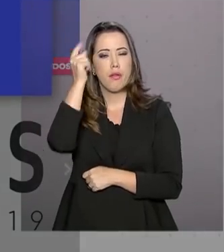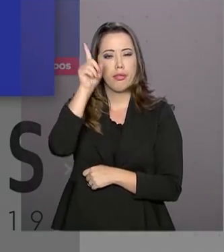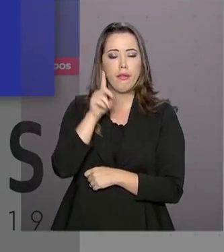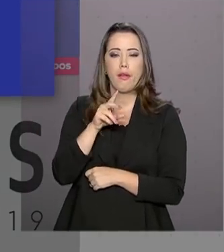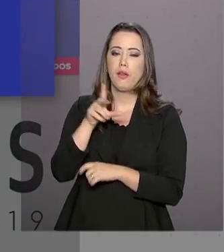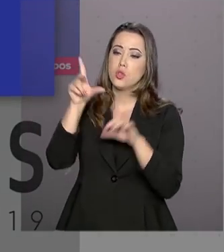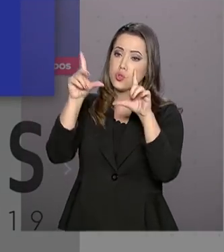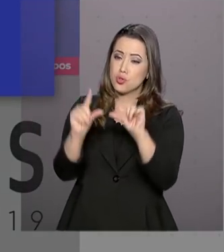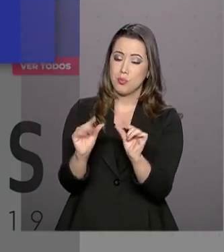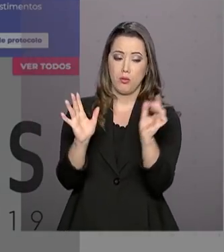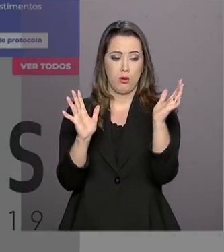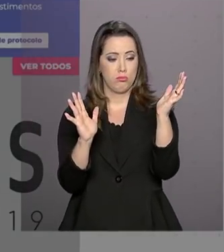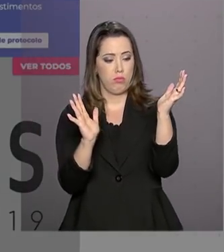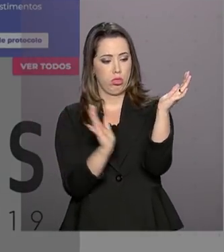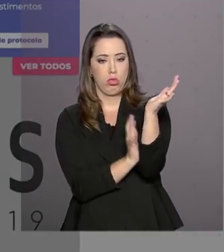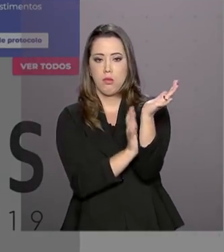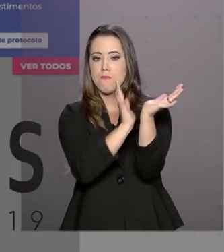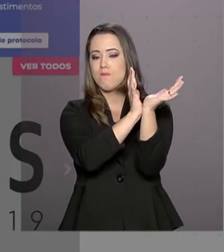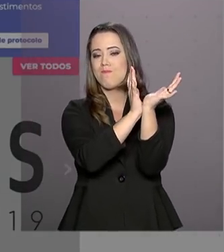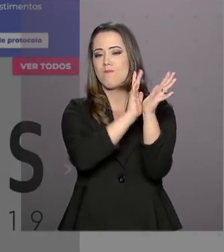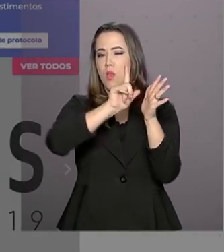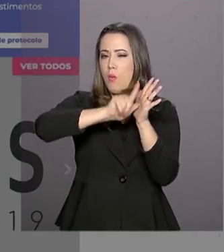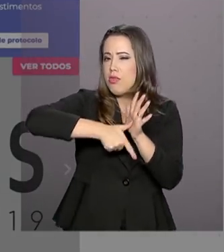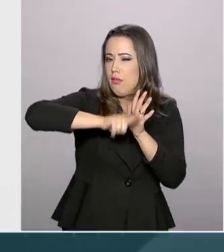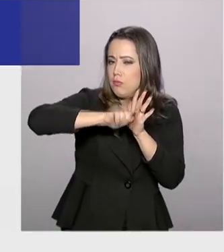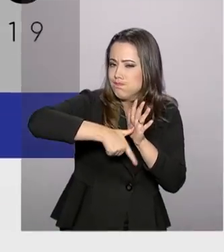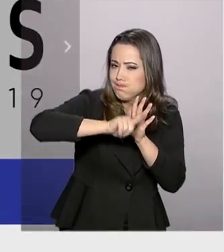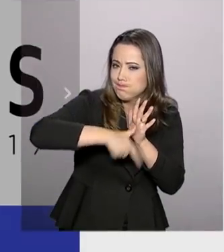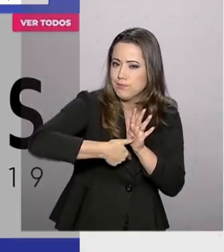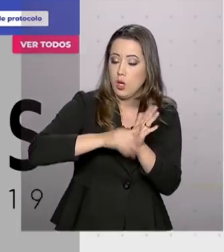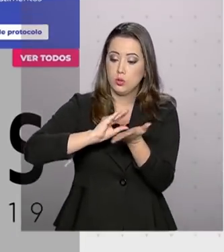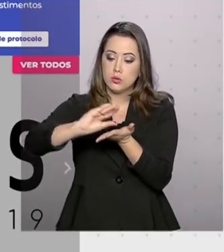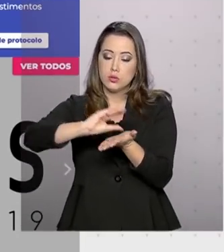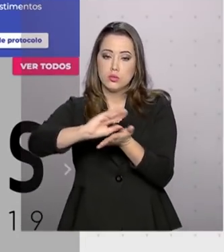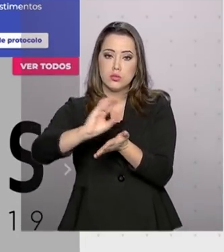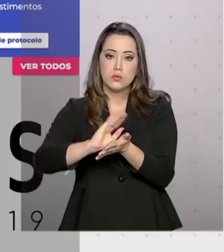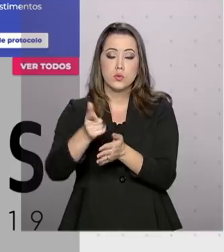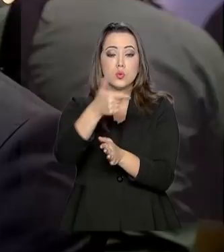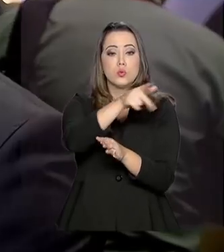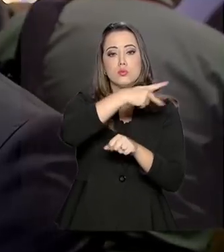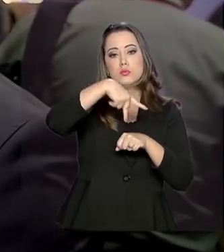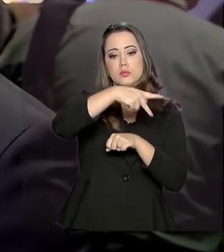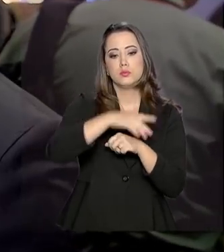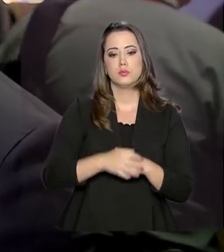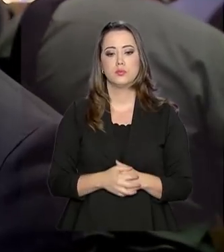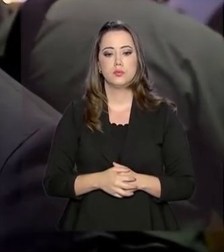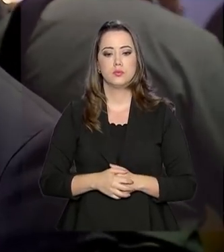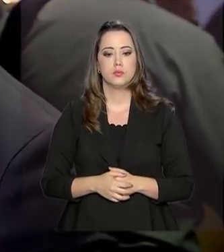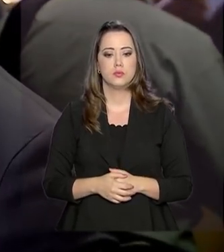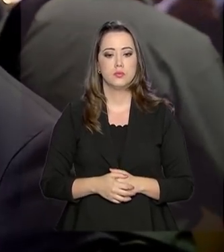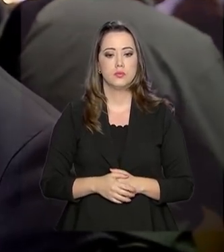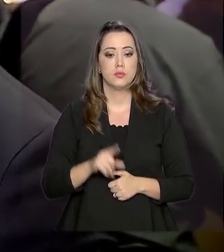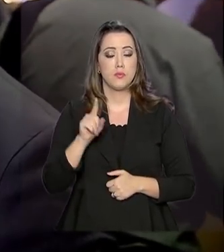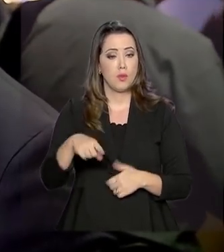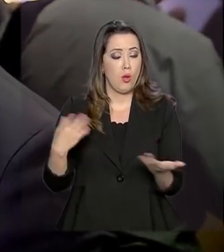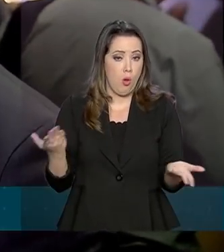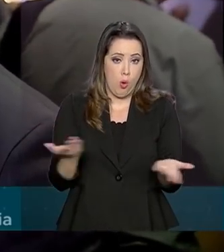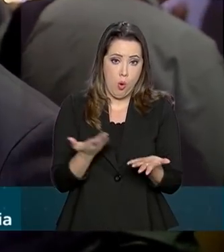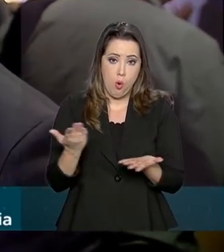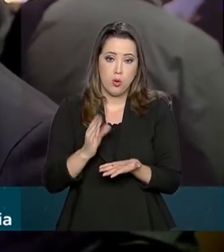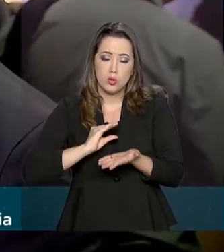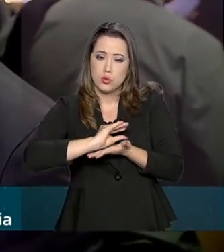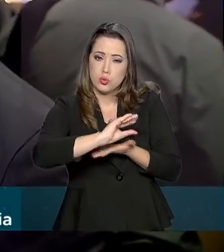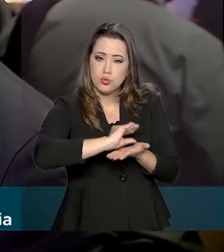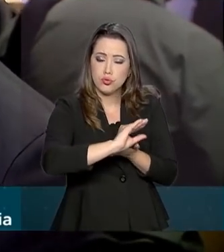diminuir a burocracia e o atraso na operacionalização dos investimentos estrangeiros. O Ombudsman do investimento direto